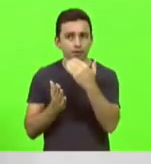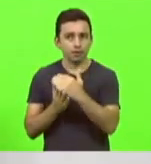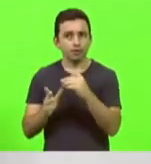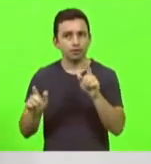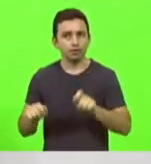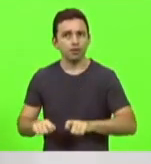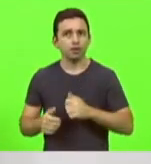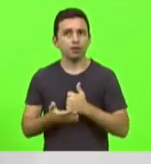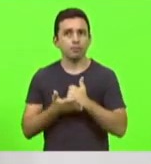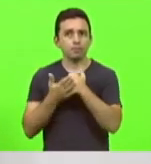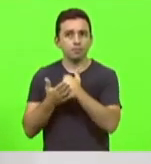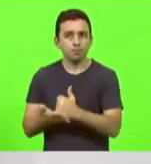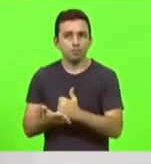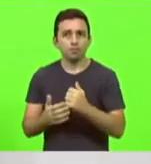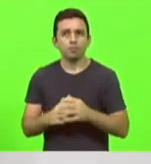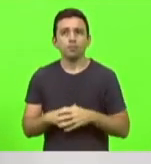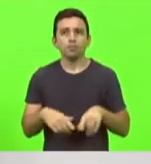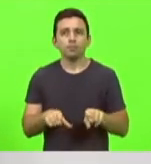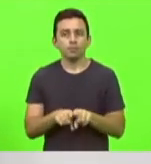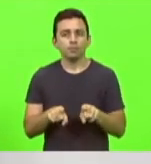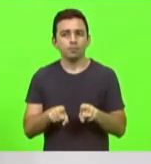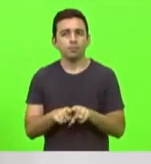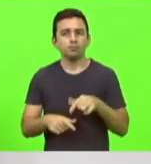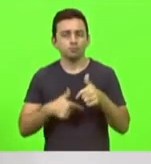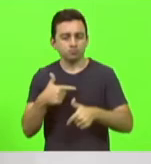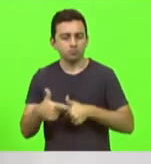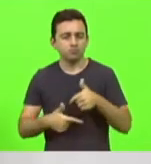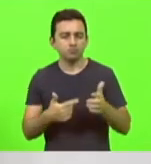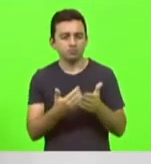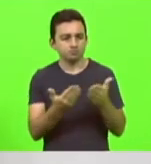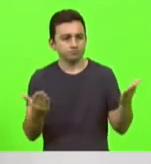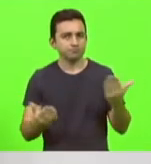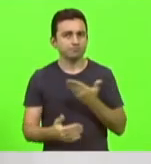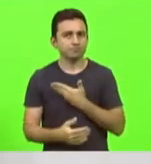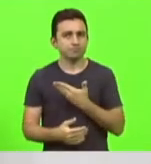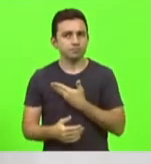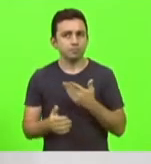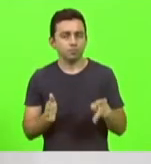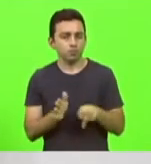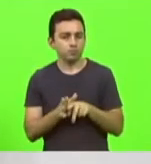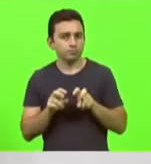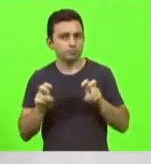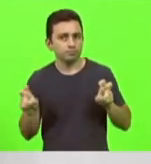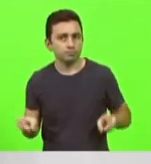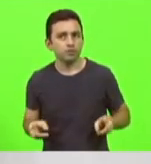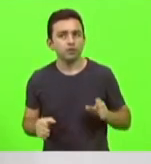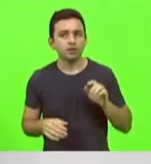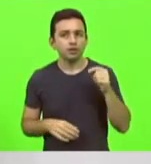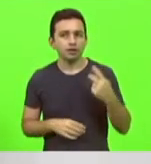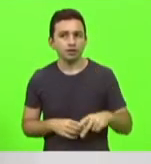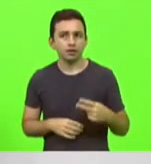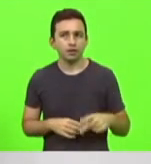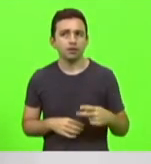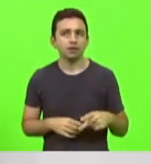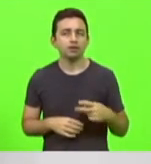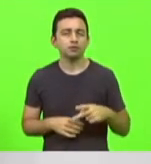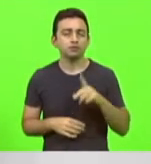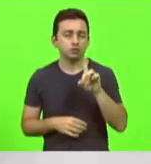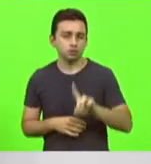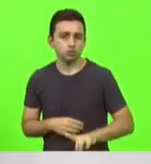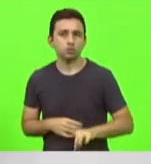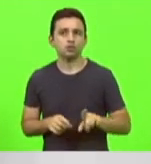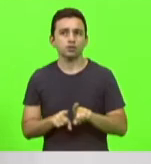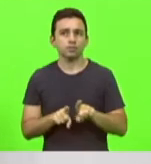excelência, trabalhar com esses colegas da mesa diretora, agradecer